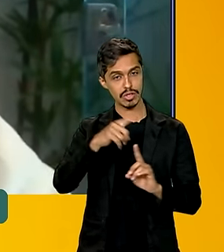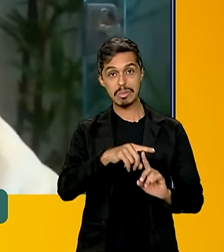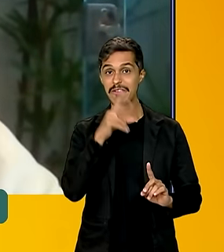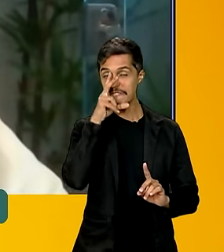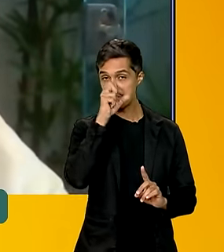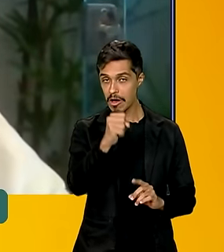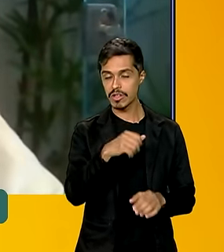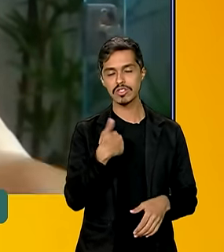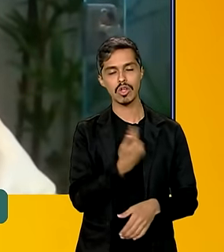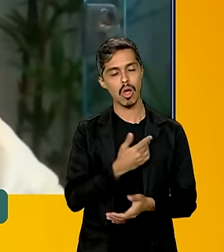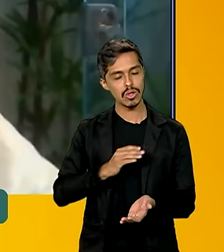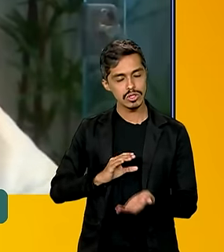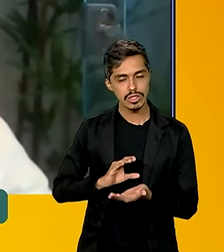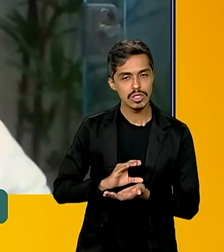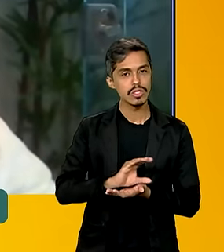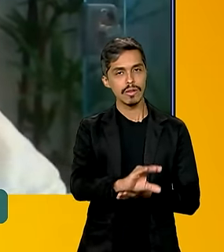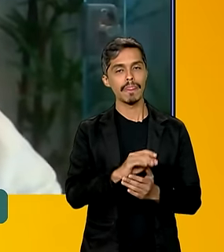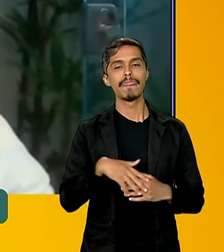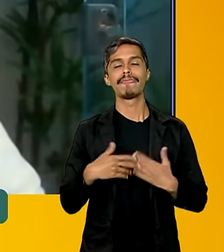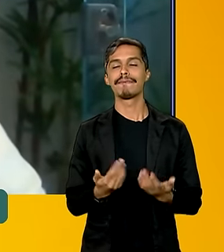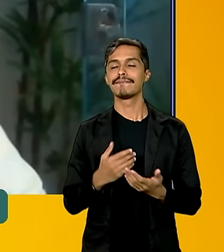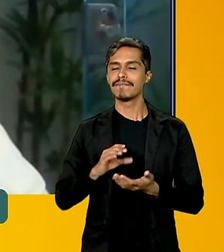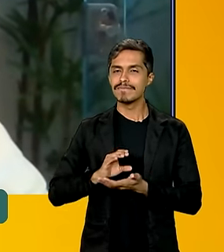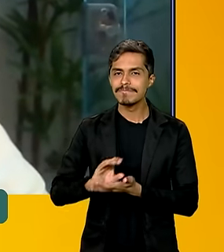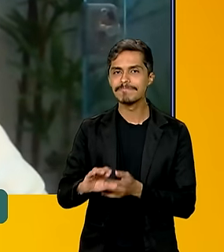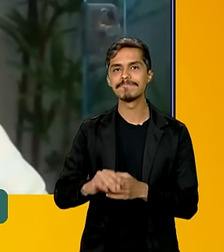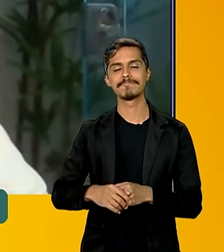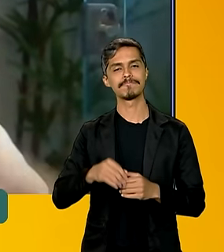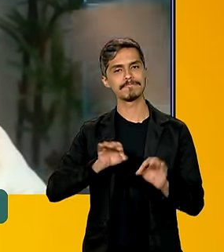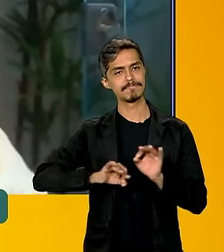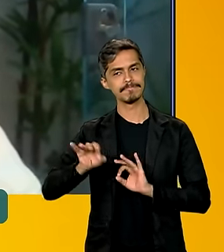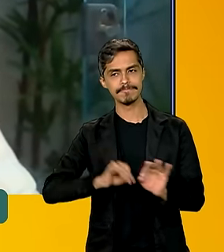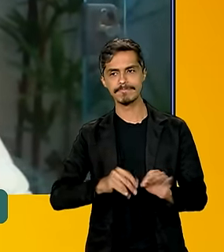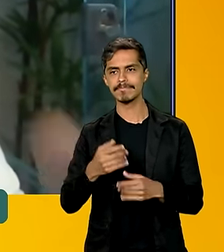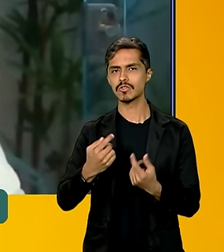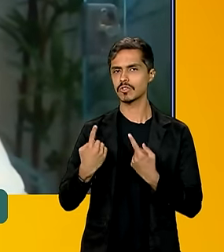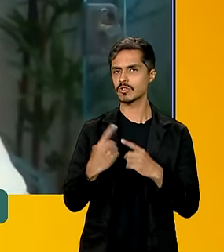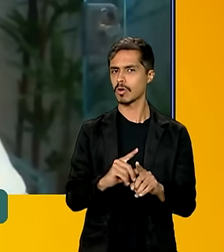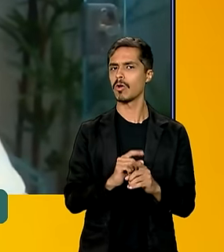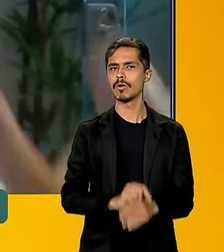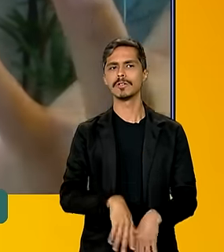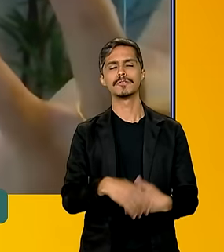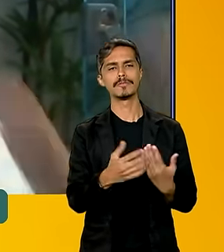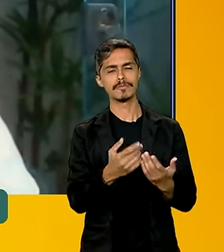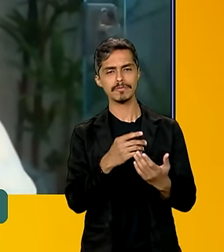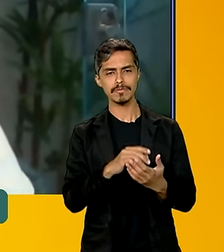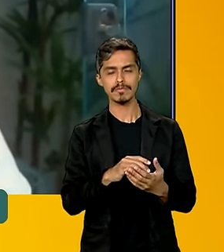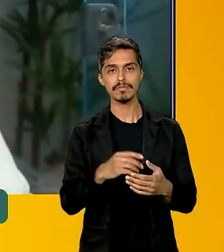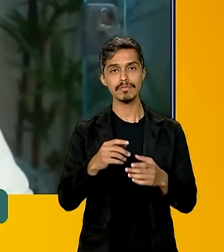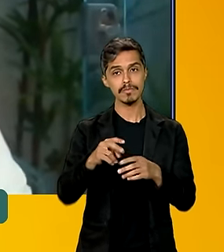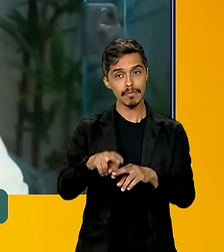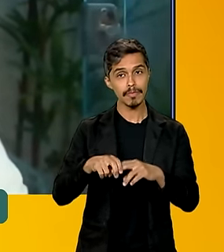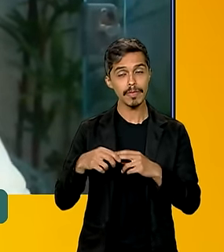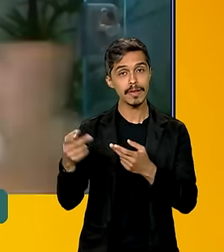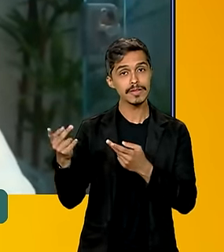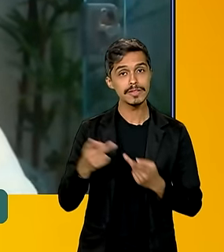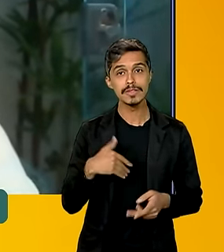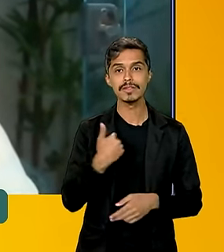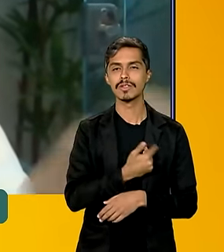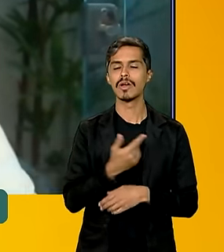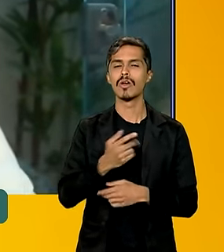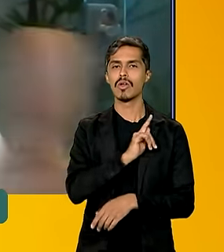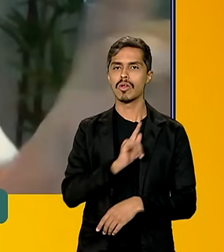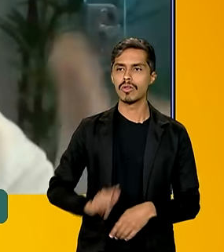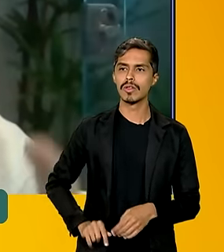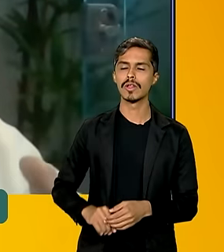forte em ações de prevenção, preparação e combate aos incêndios. Portanto, nós trouxemos ontem governadores da Amazônia e do